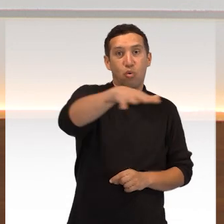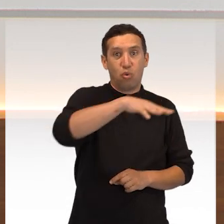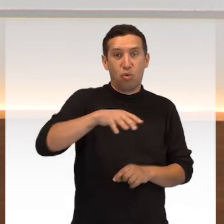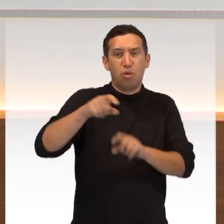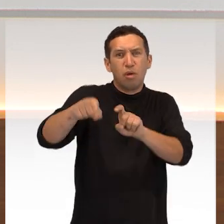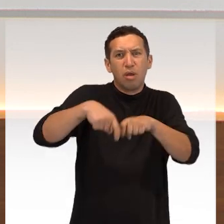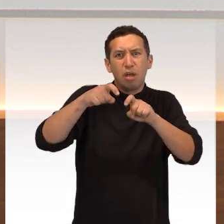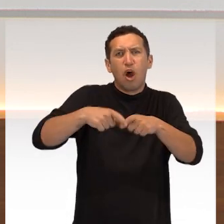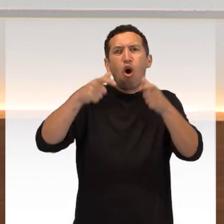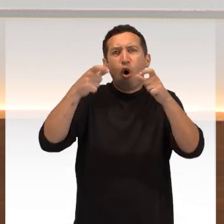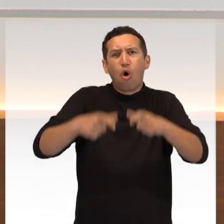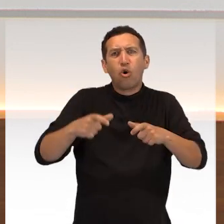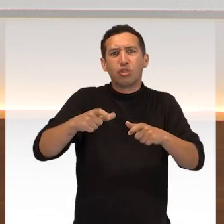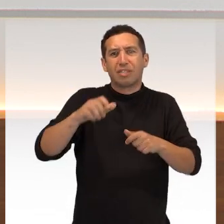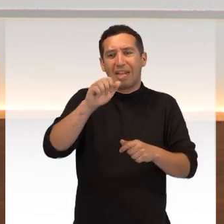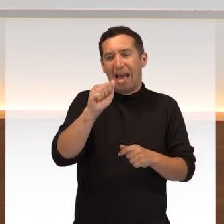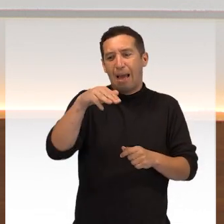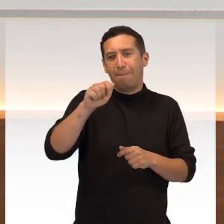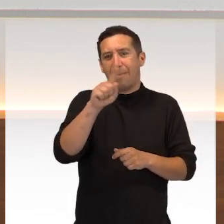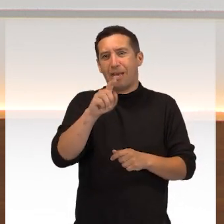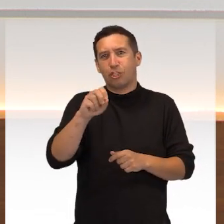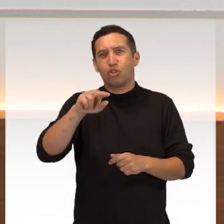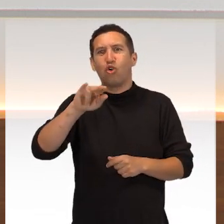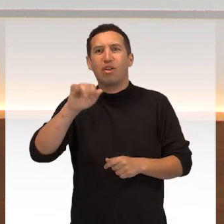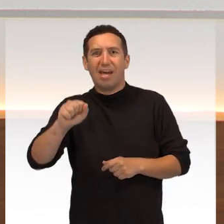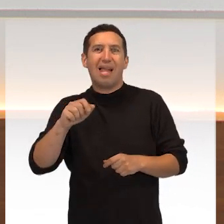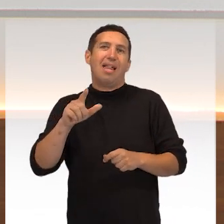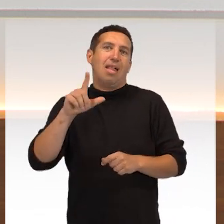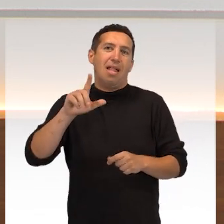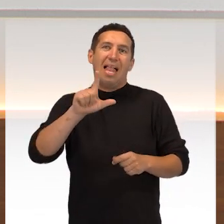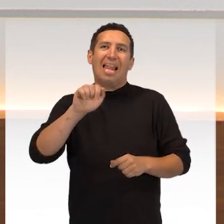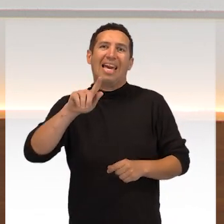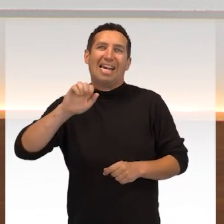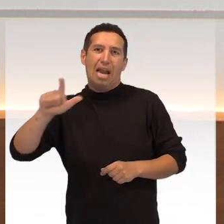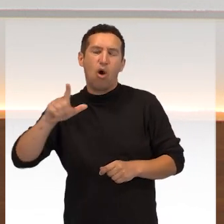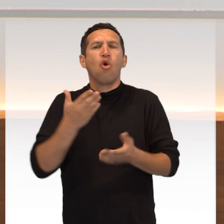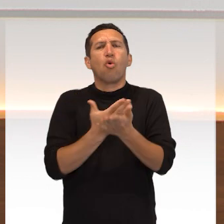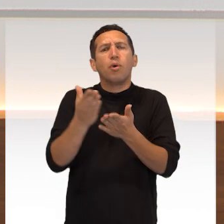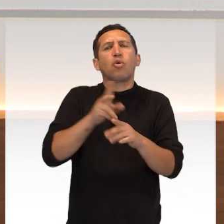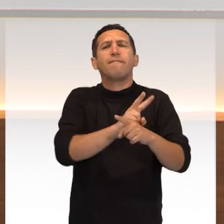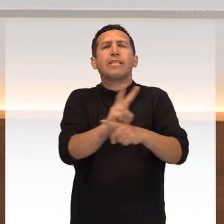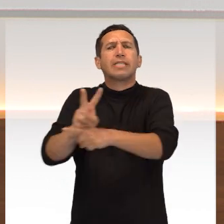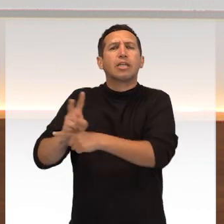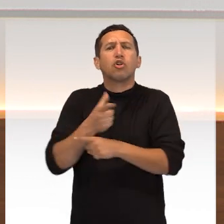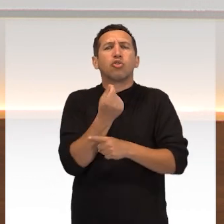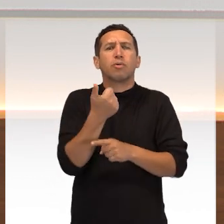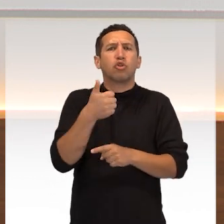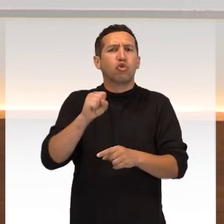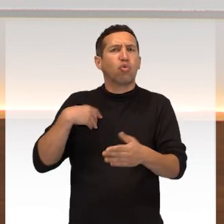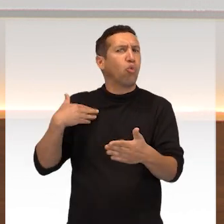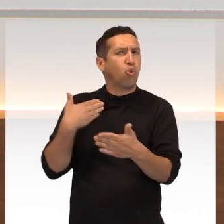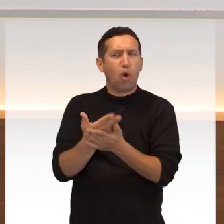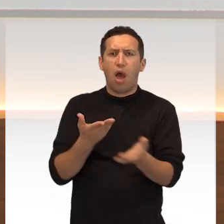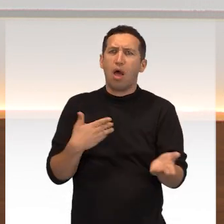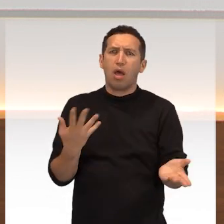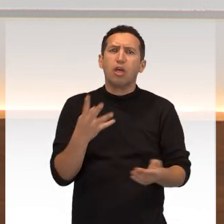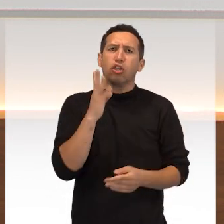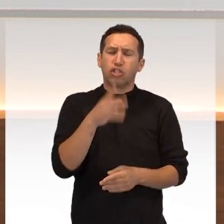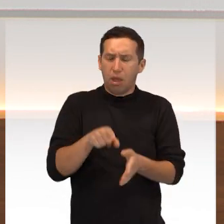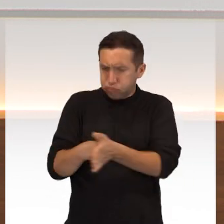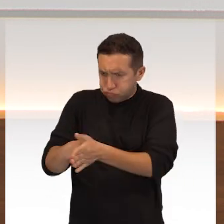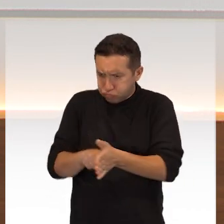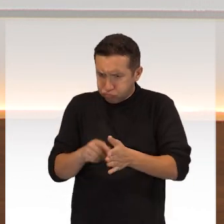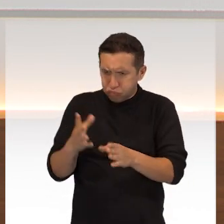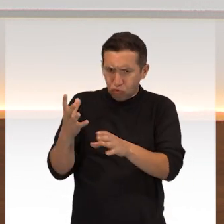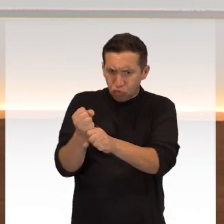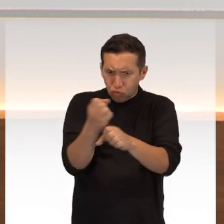na cadeia econômica da pecuária na Amazônia Legal. Os trabalhos de fiscalização começaram em 2018 e, desde então,